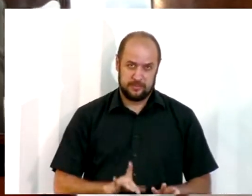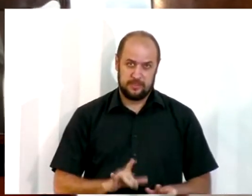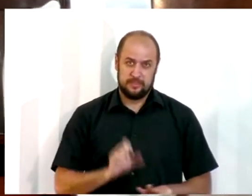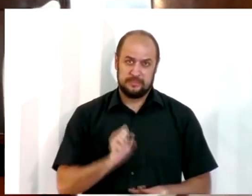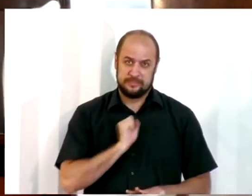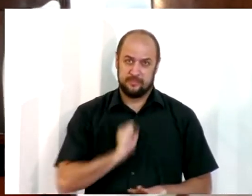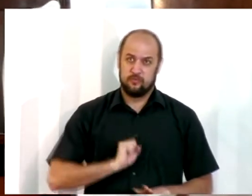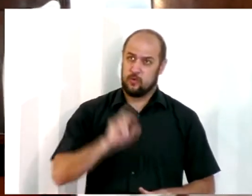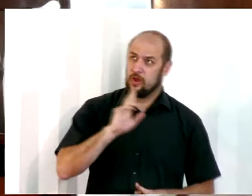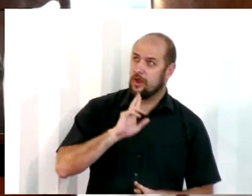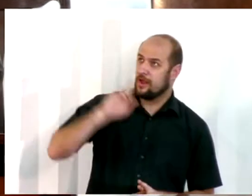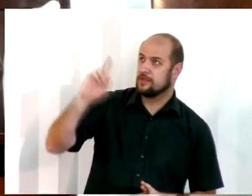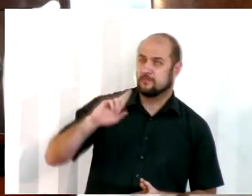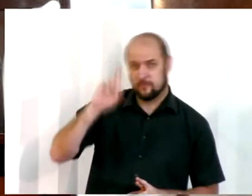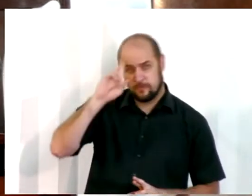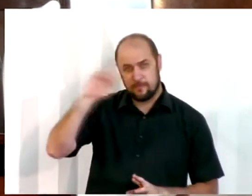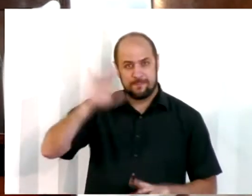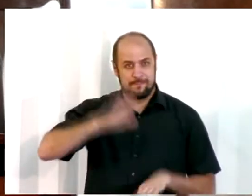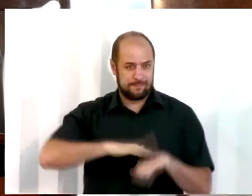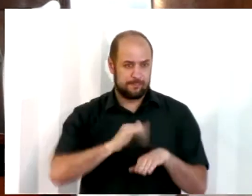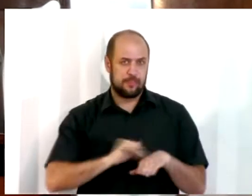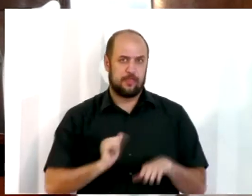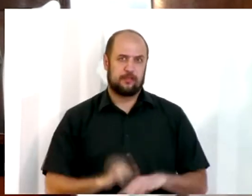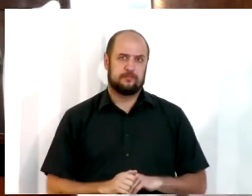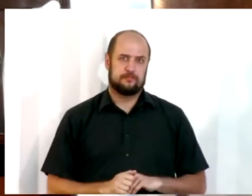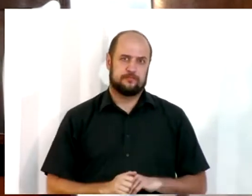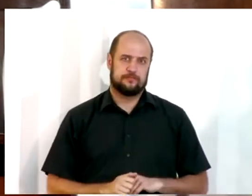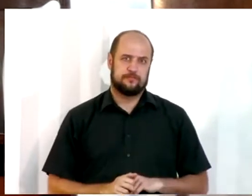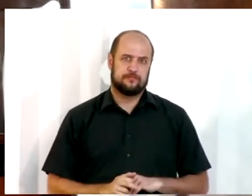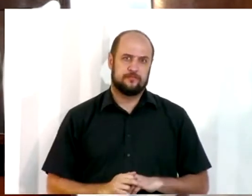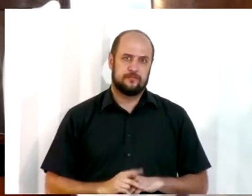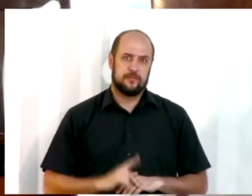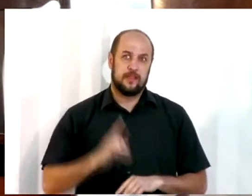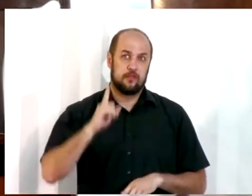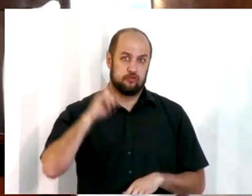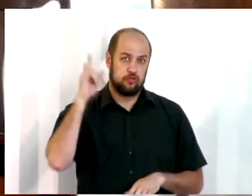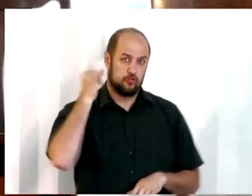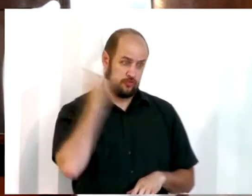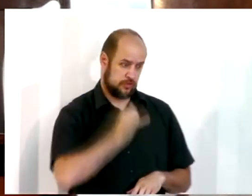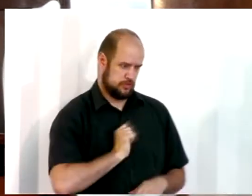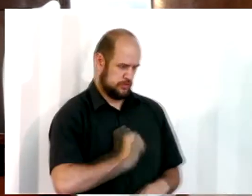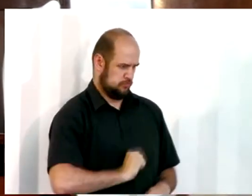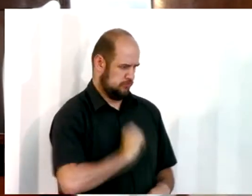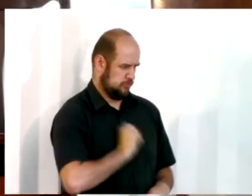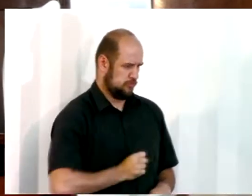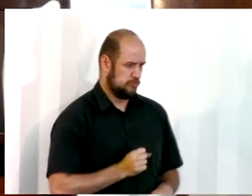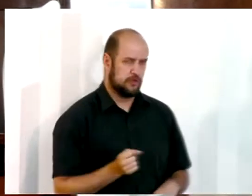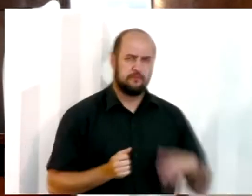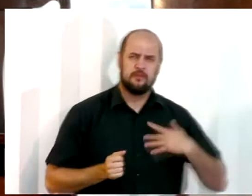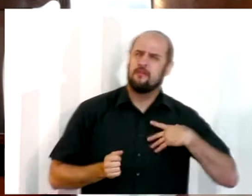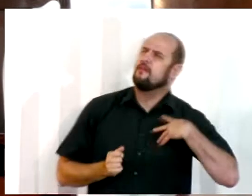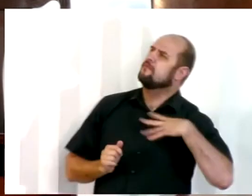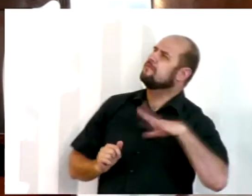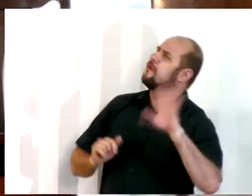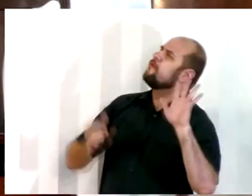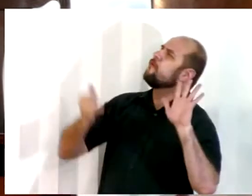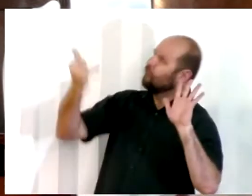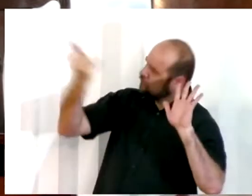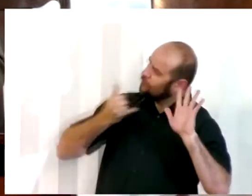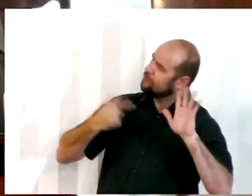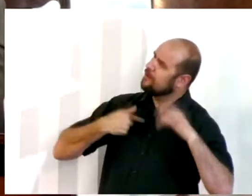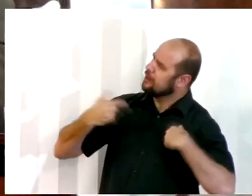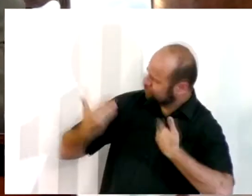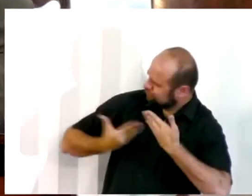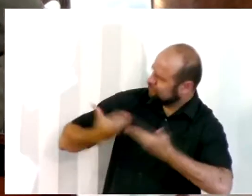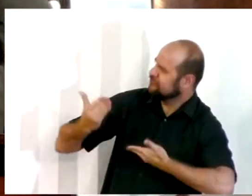quando o Senhor o chamasse da seguinte forma Fala Senhor, porque o teu servo ouve. Então